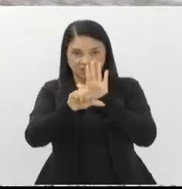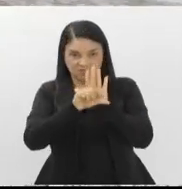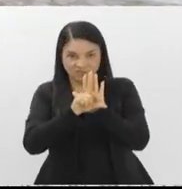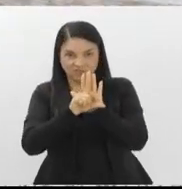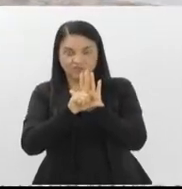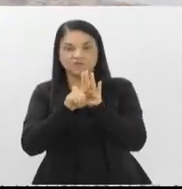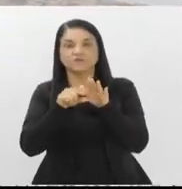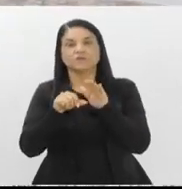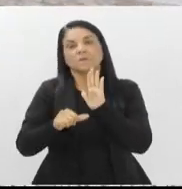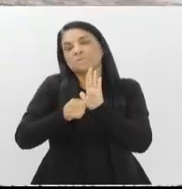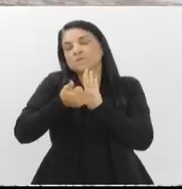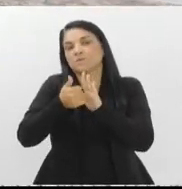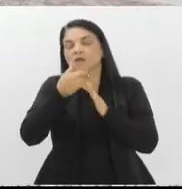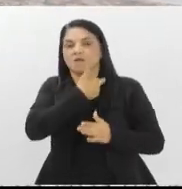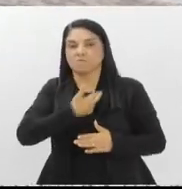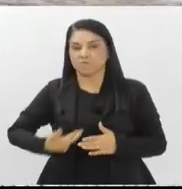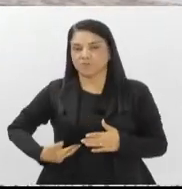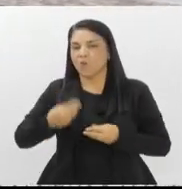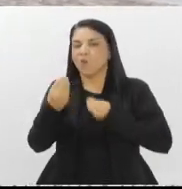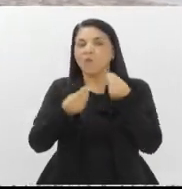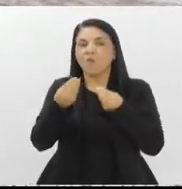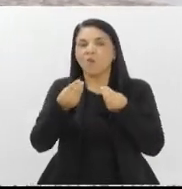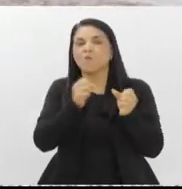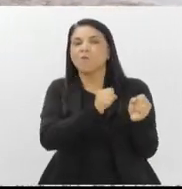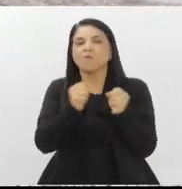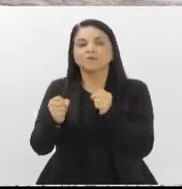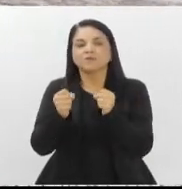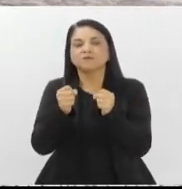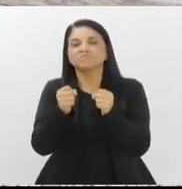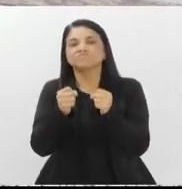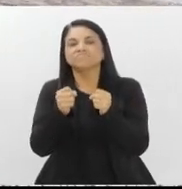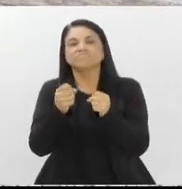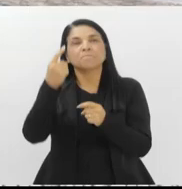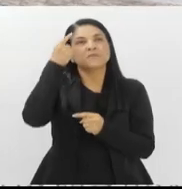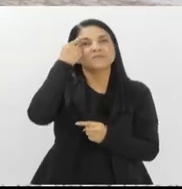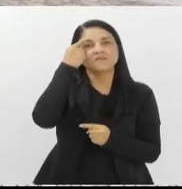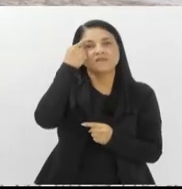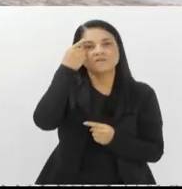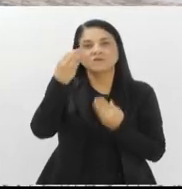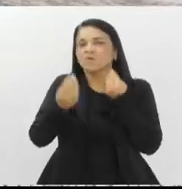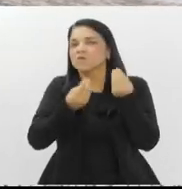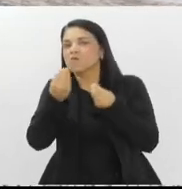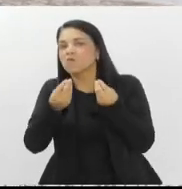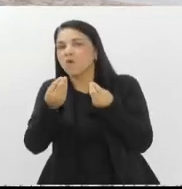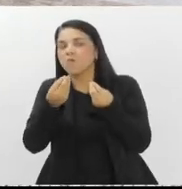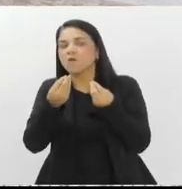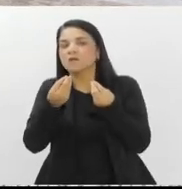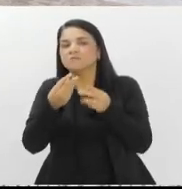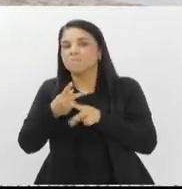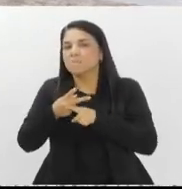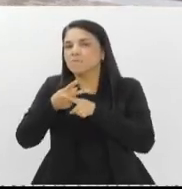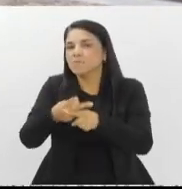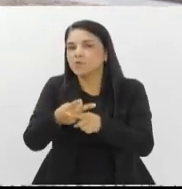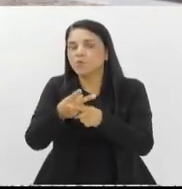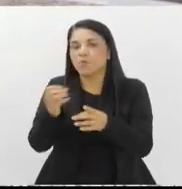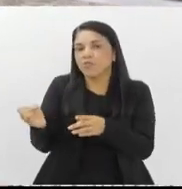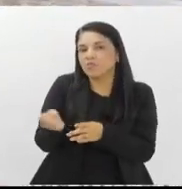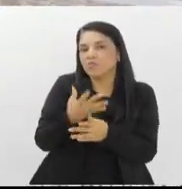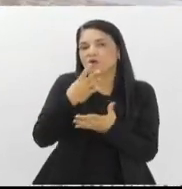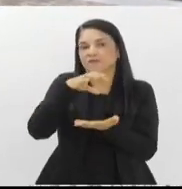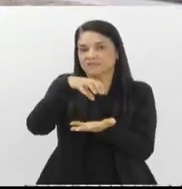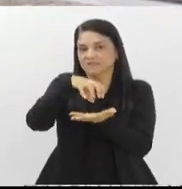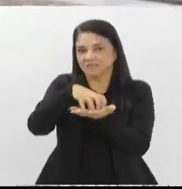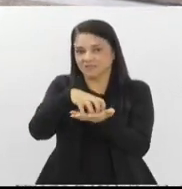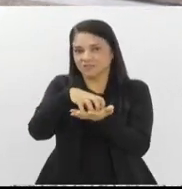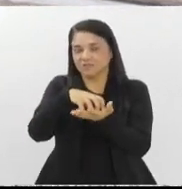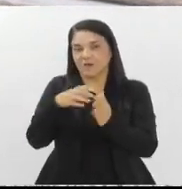Que poder legislativo é esse? Como ele se identificava? Como ele se pensava? E por que ele busca uma nova sede para a Câmara